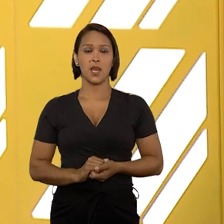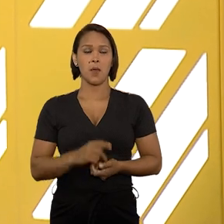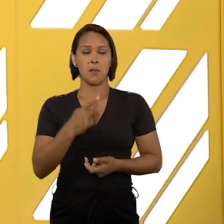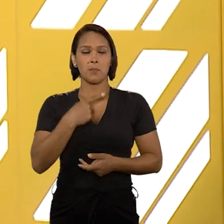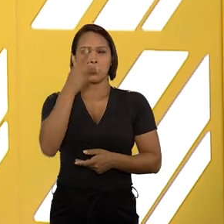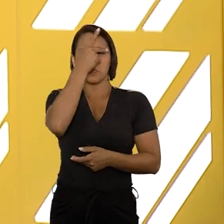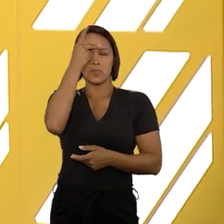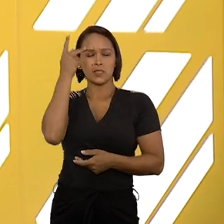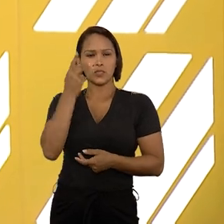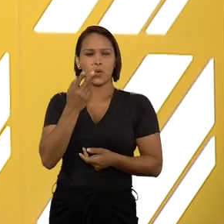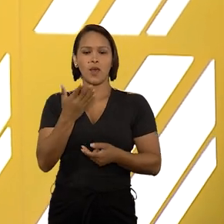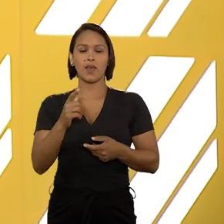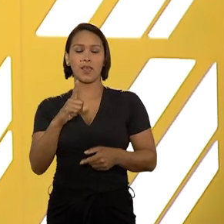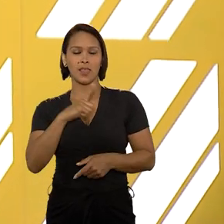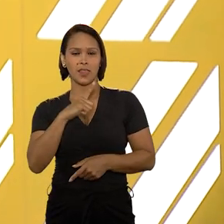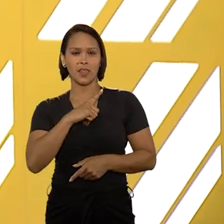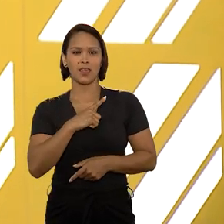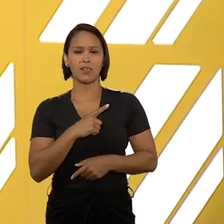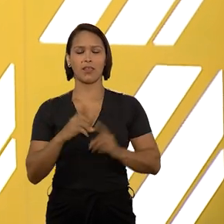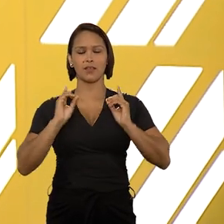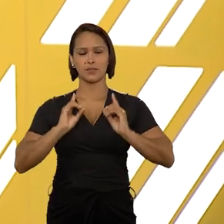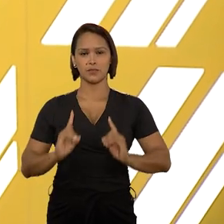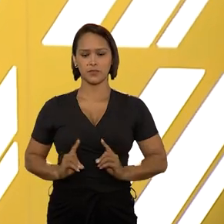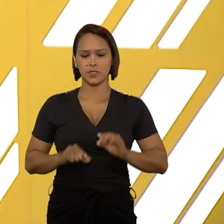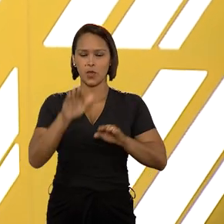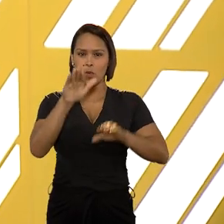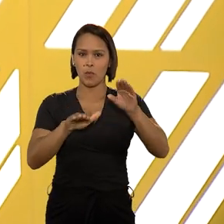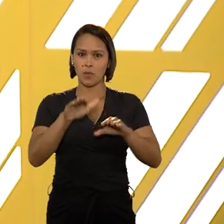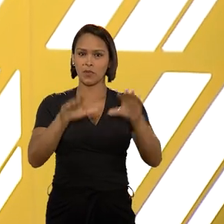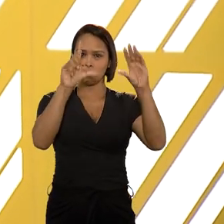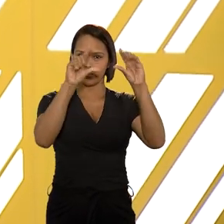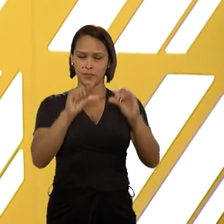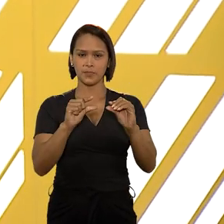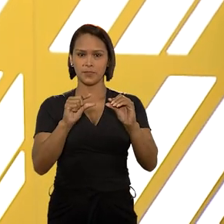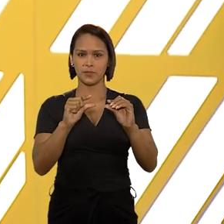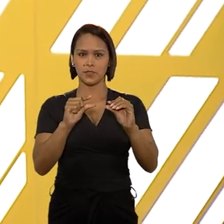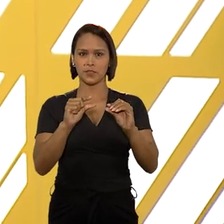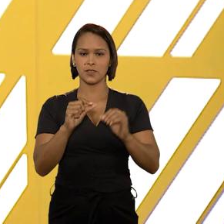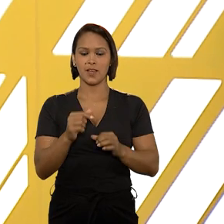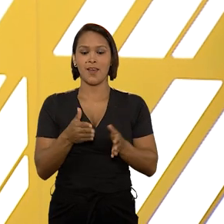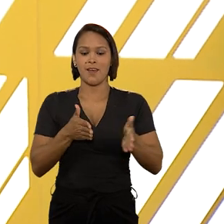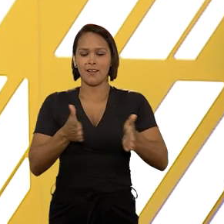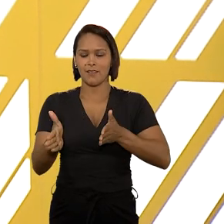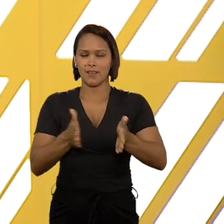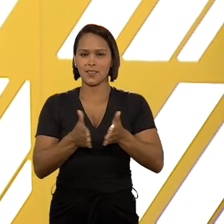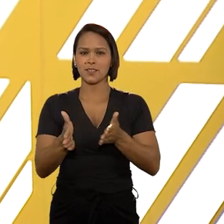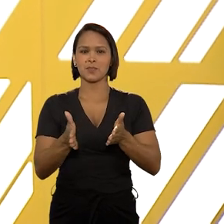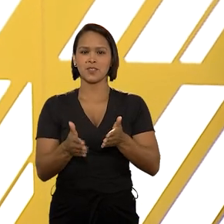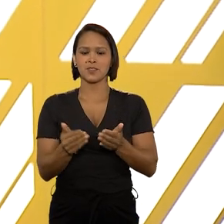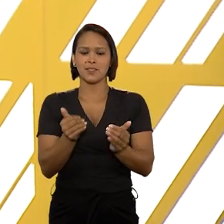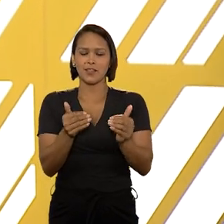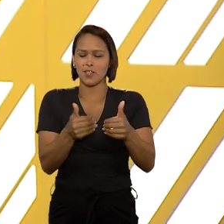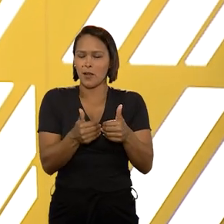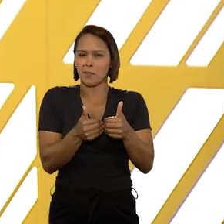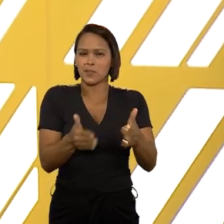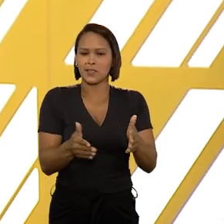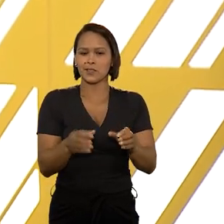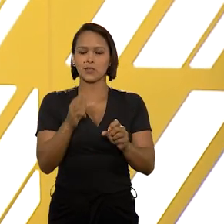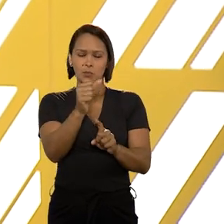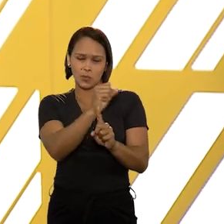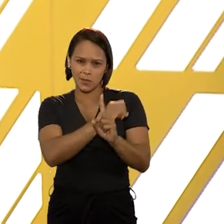Para as pessoas com algum tipo de deficiência ou mobilidade reduzida, a acessibilidade é o